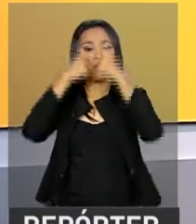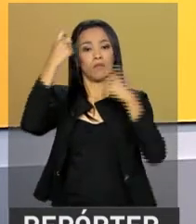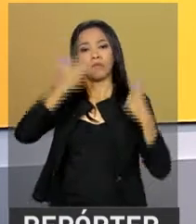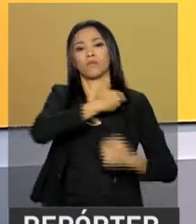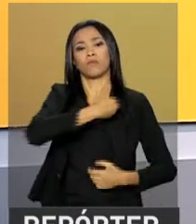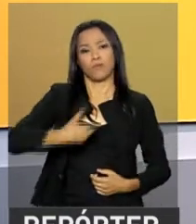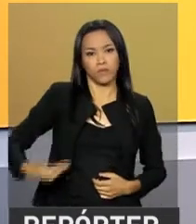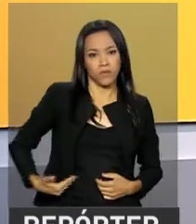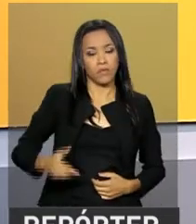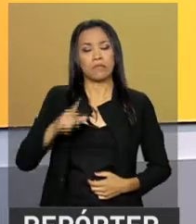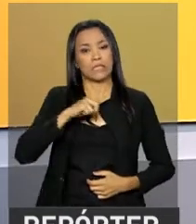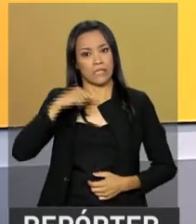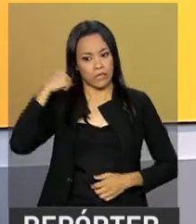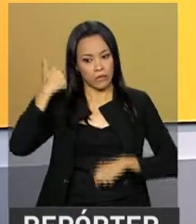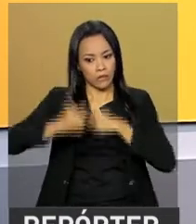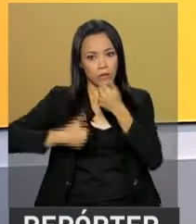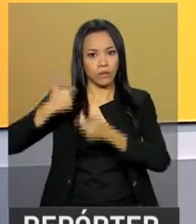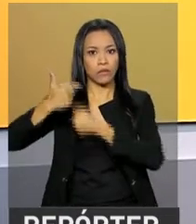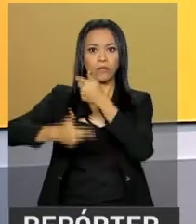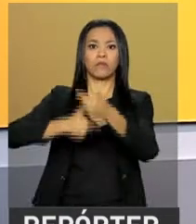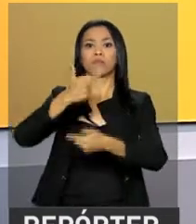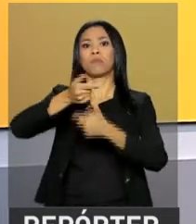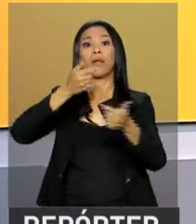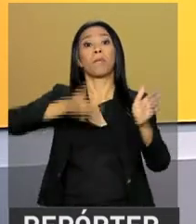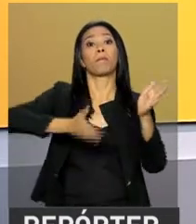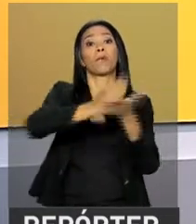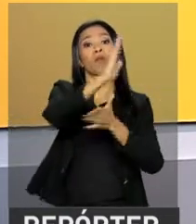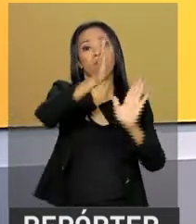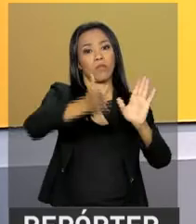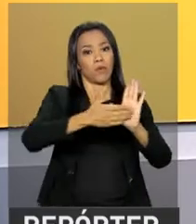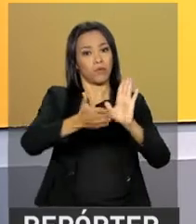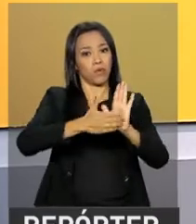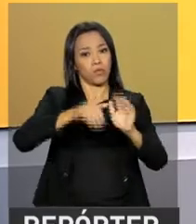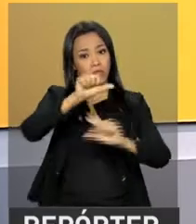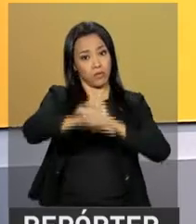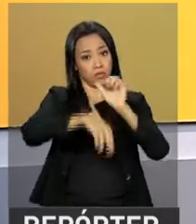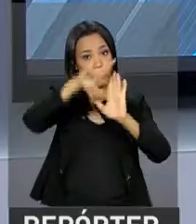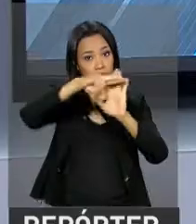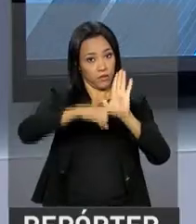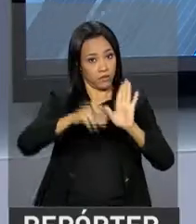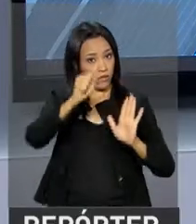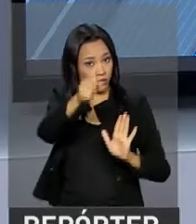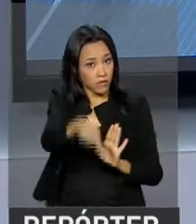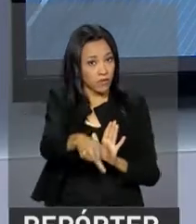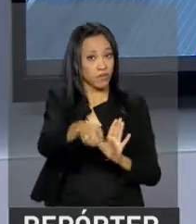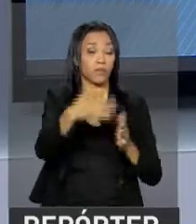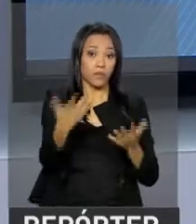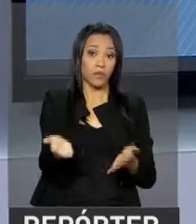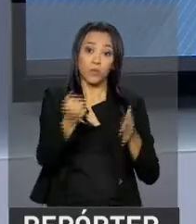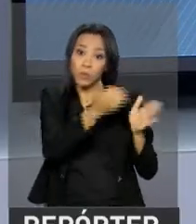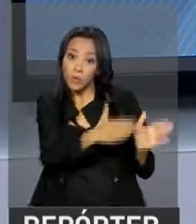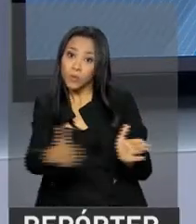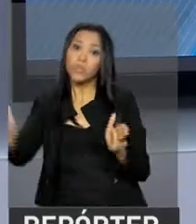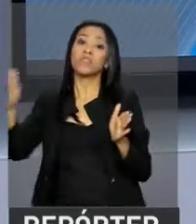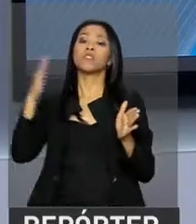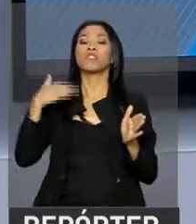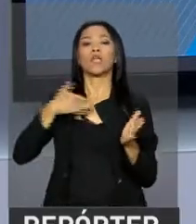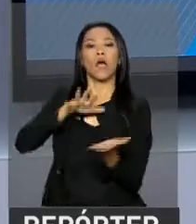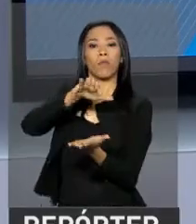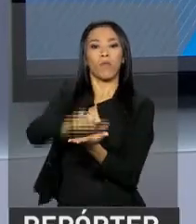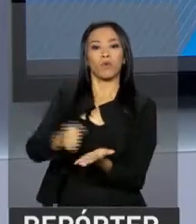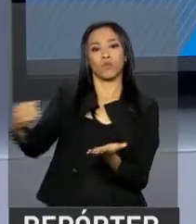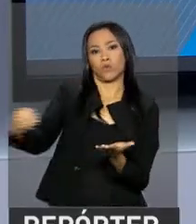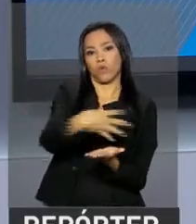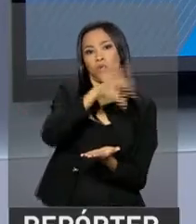governo que tem trabalhado pela aprovação da reforma da Previdência. Durante a posse do novo presidente do